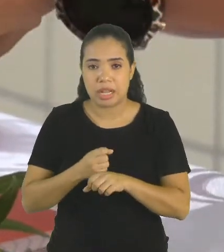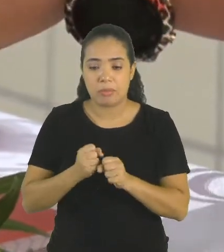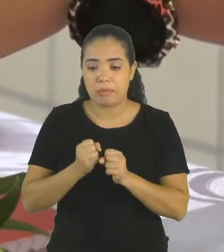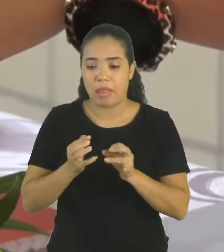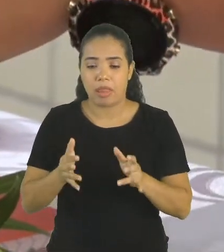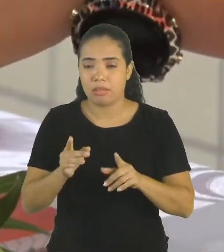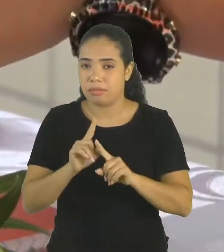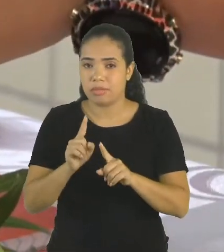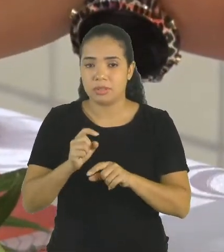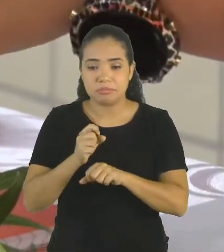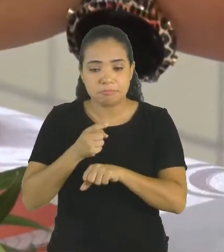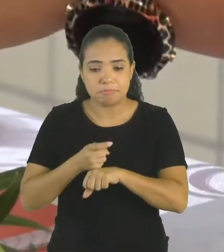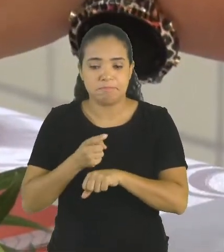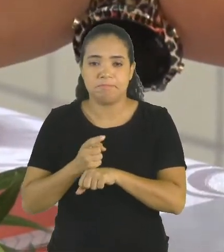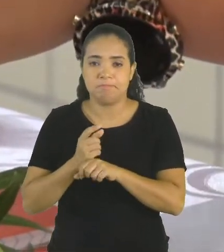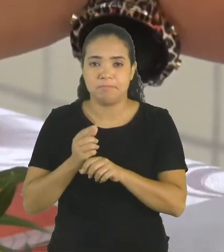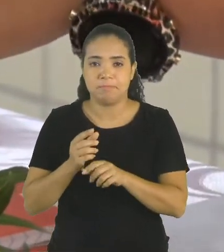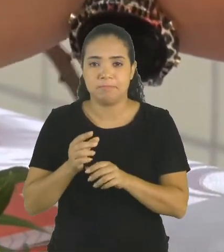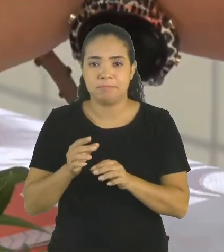muita facilidade.